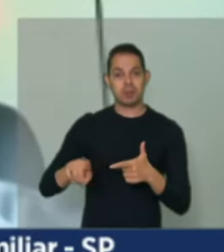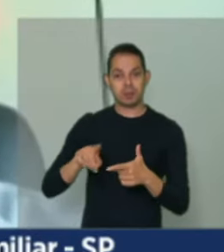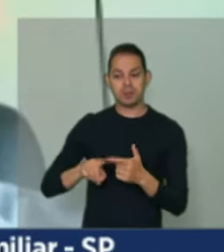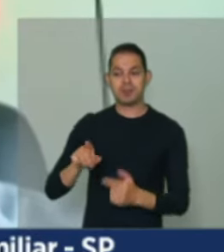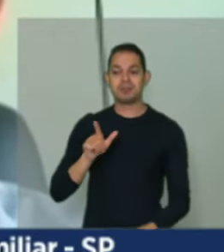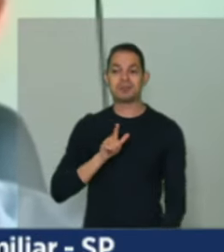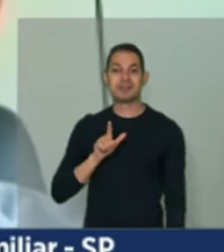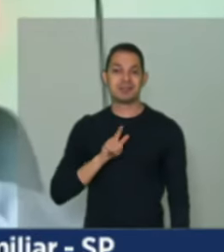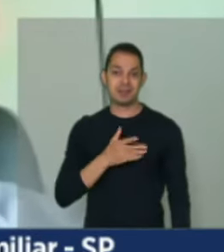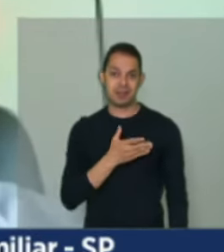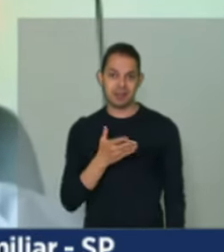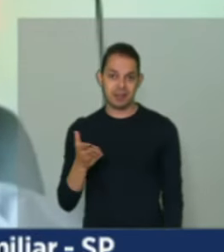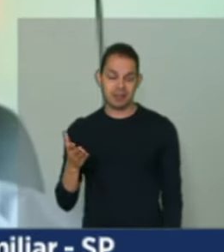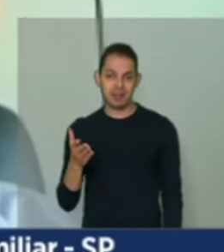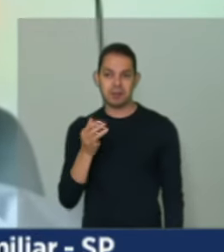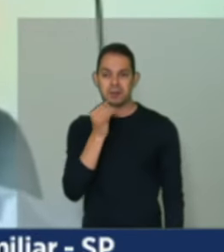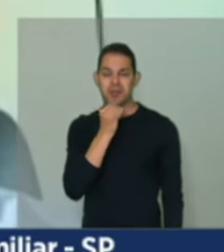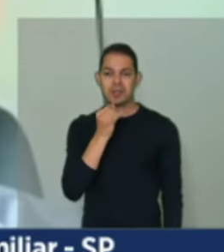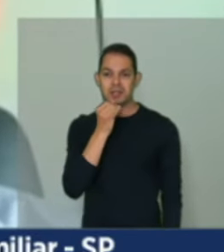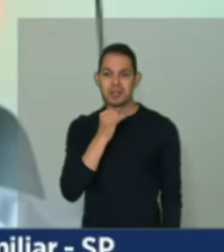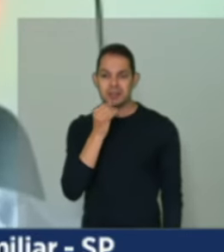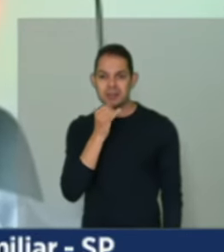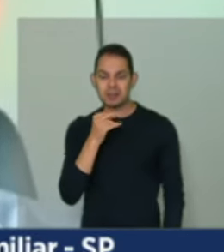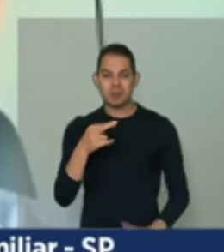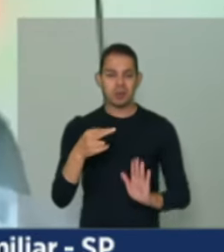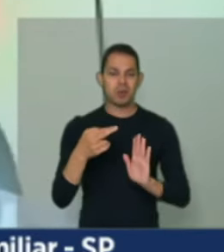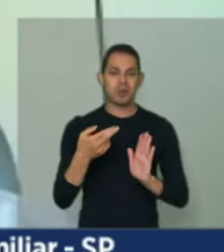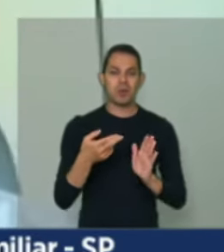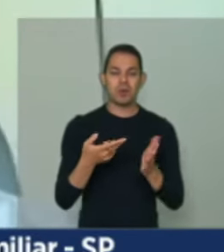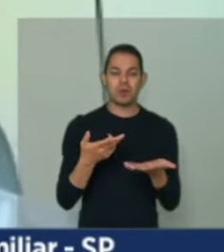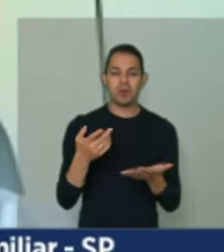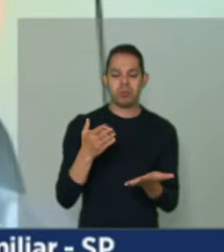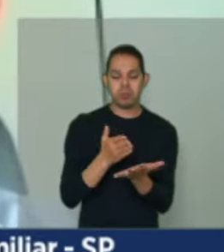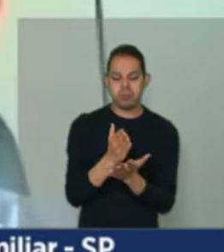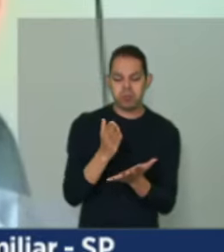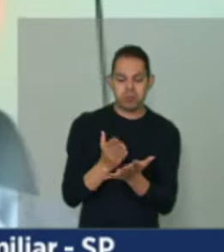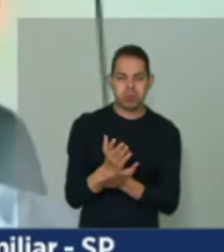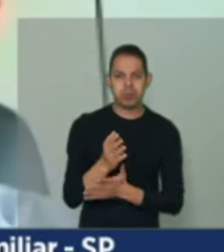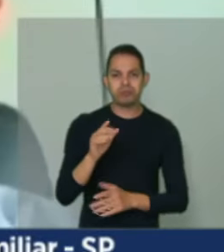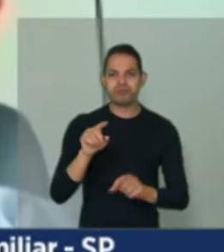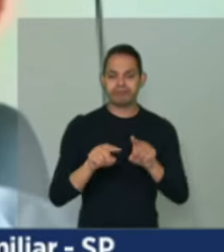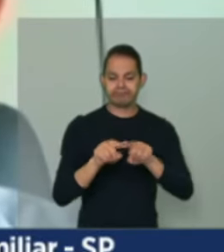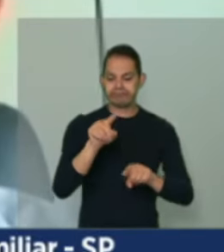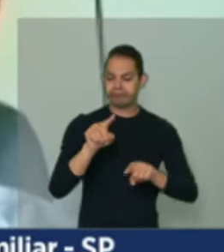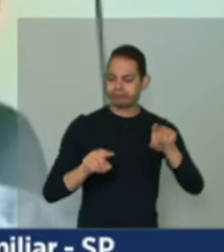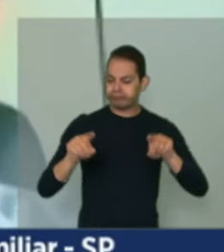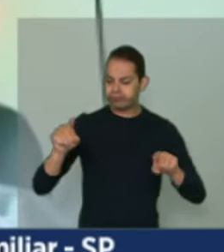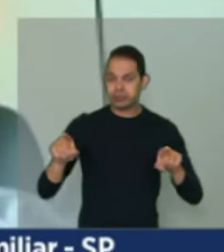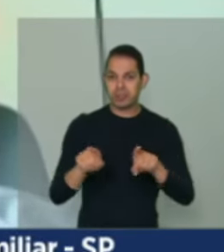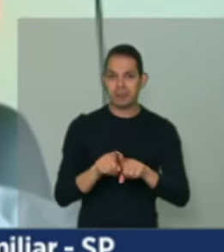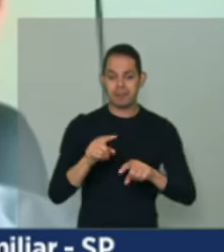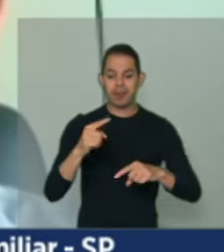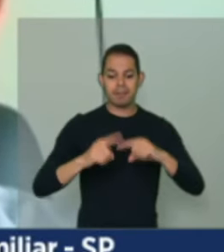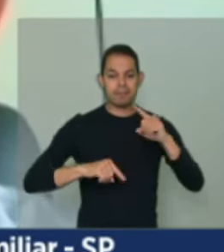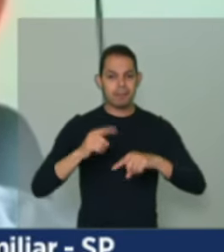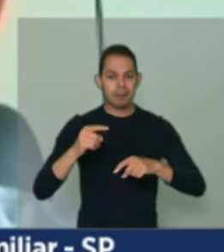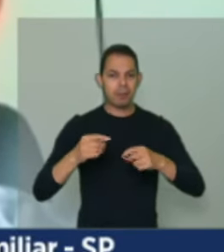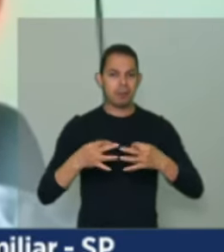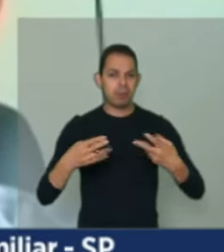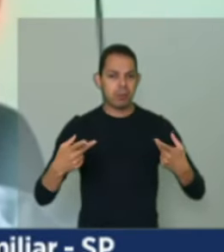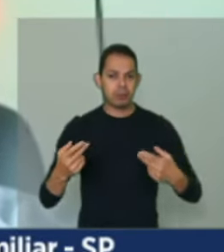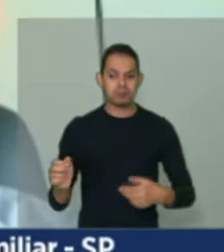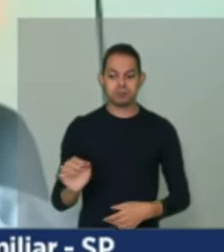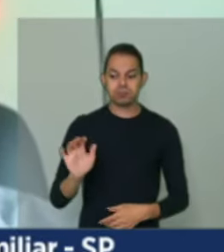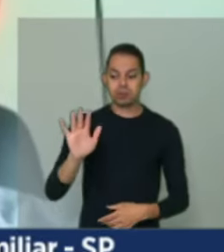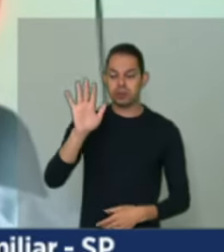como demanda irregular do mercado, alto preço dos insumos, baixo preço de sua